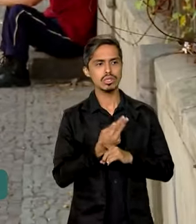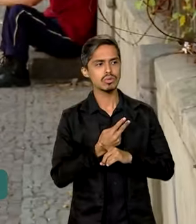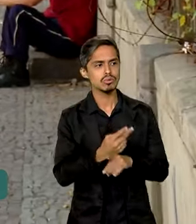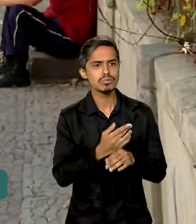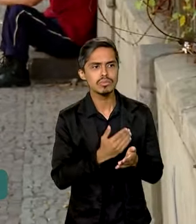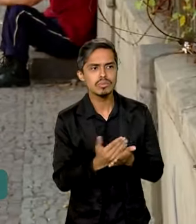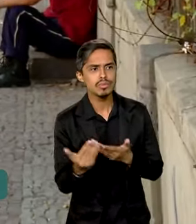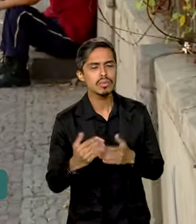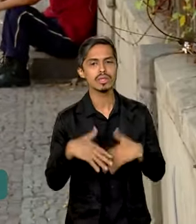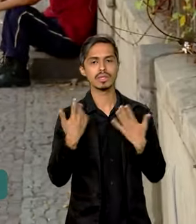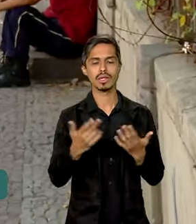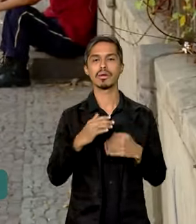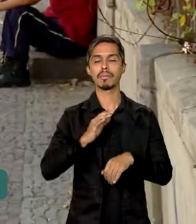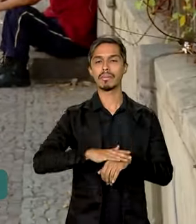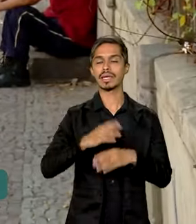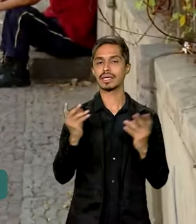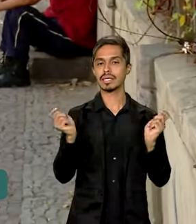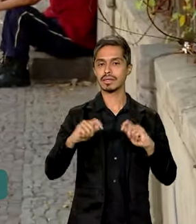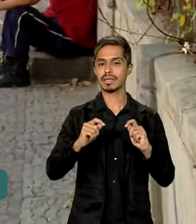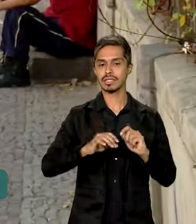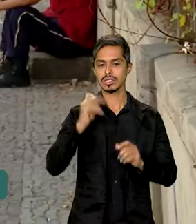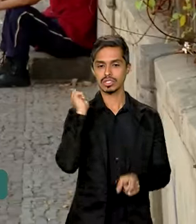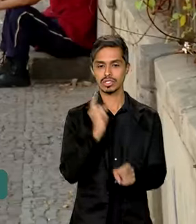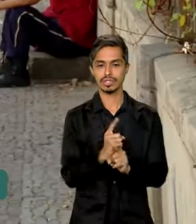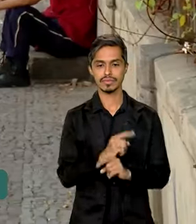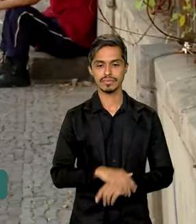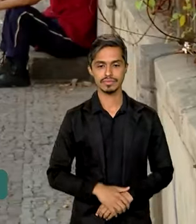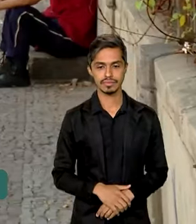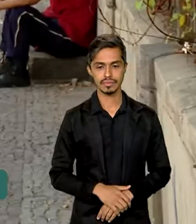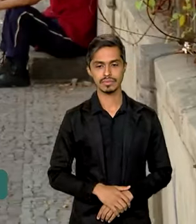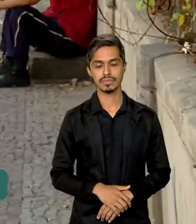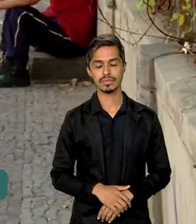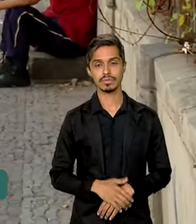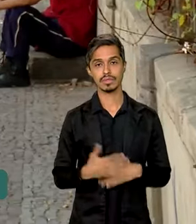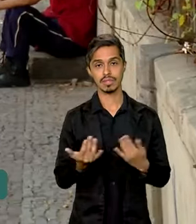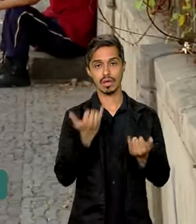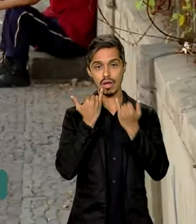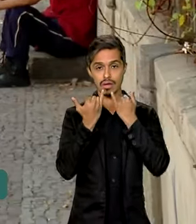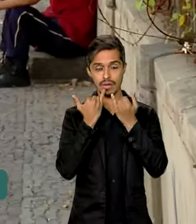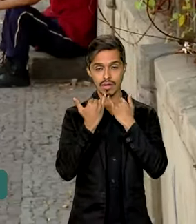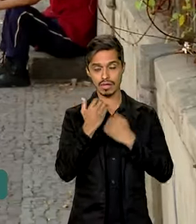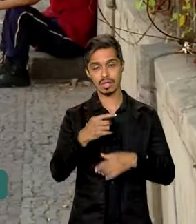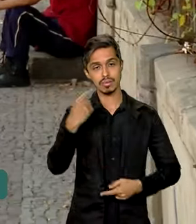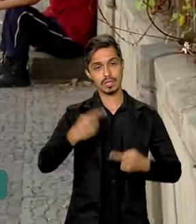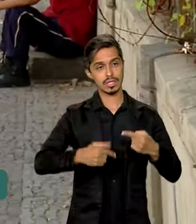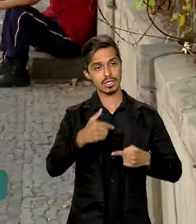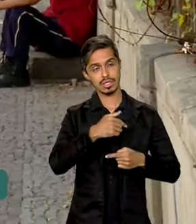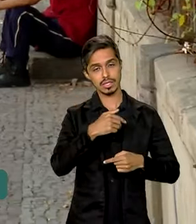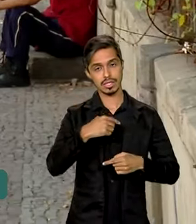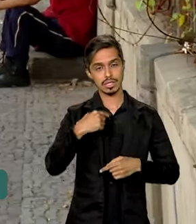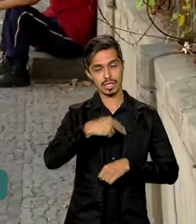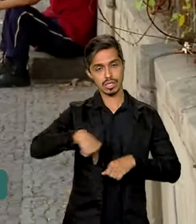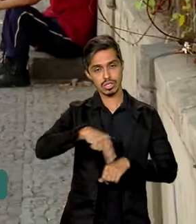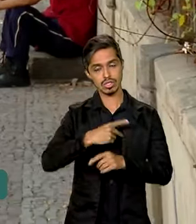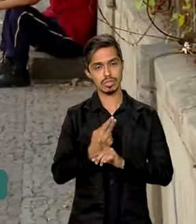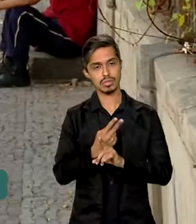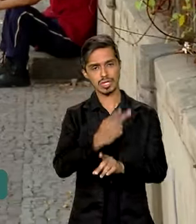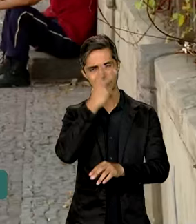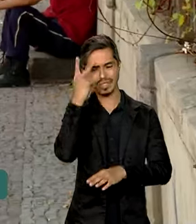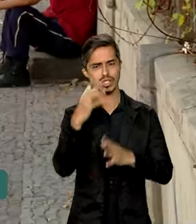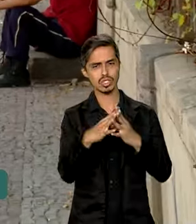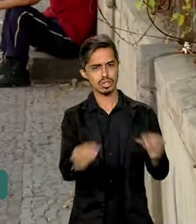buscas, mais chances de localização. E, Vanessa, segundo dados da Política Nacional de Buscas de Pessoas